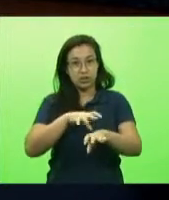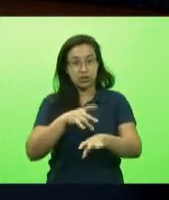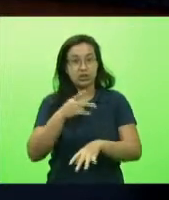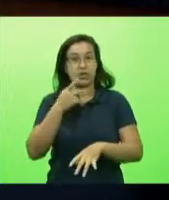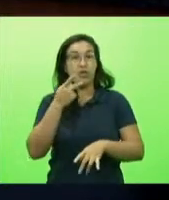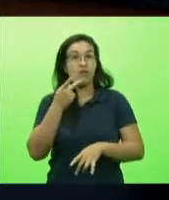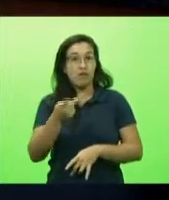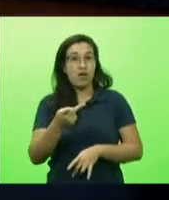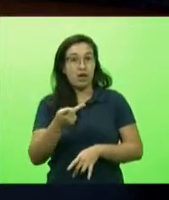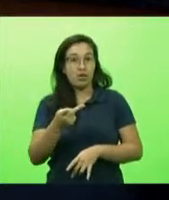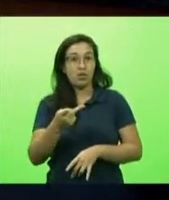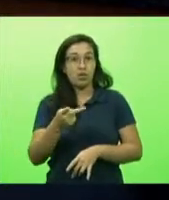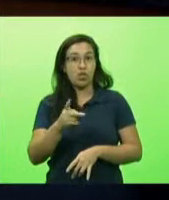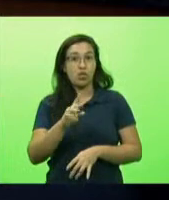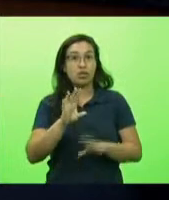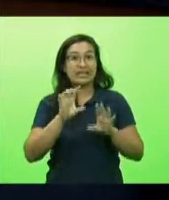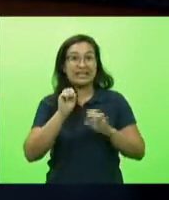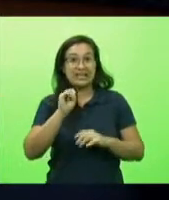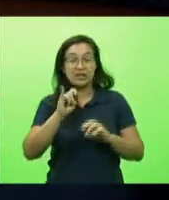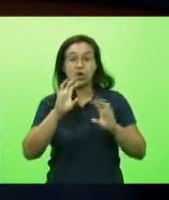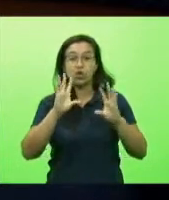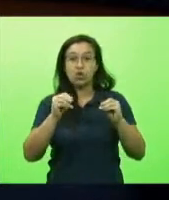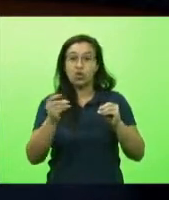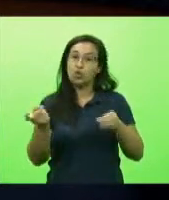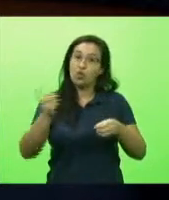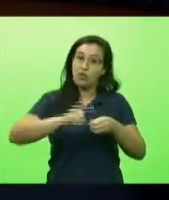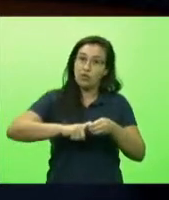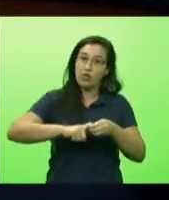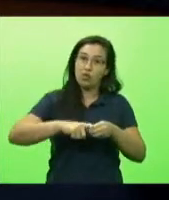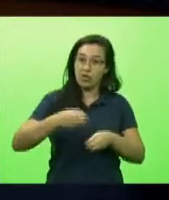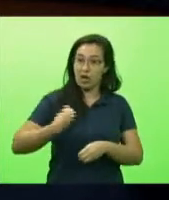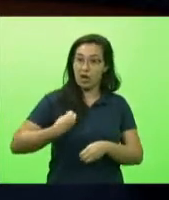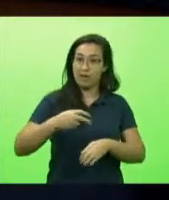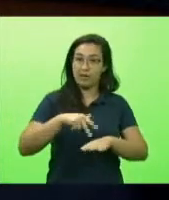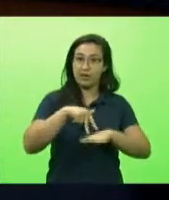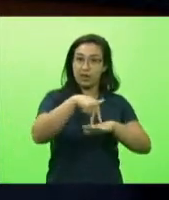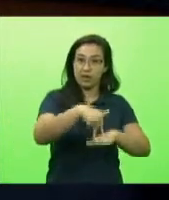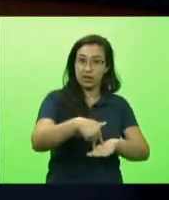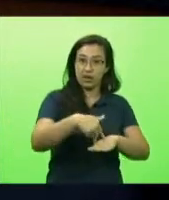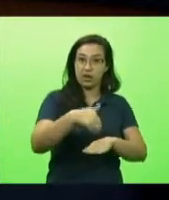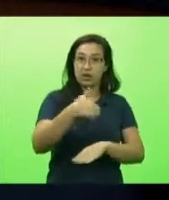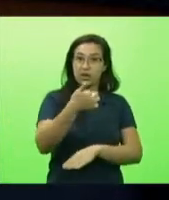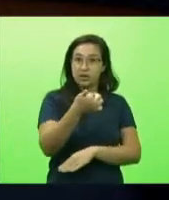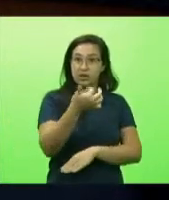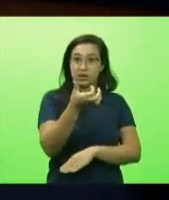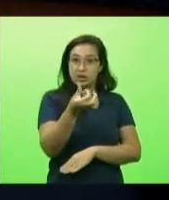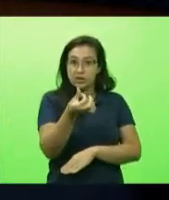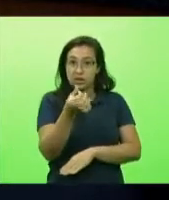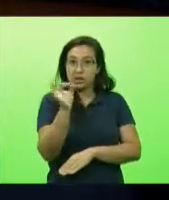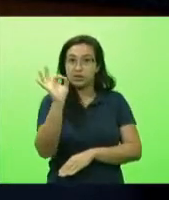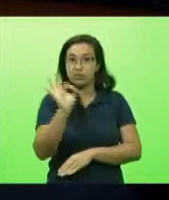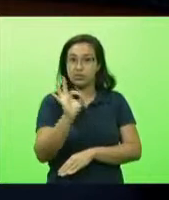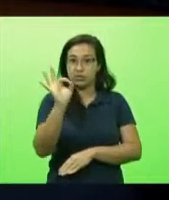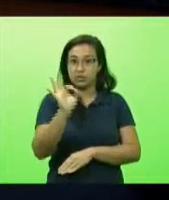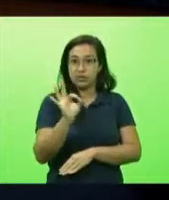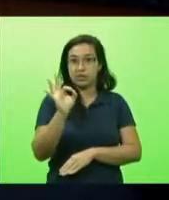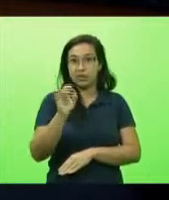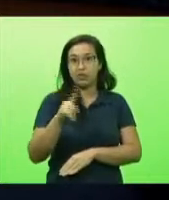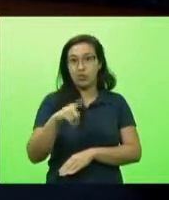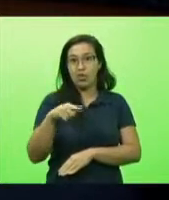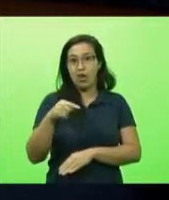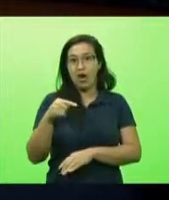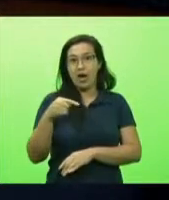se todos voltarem presencialmente cerca de 16% da população catarinense